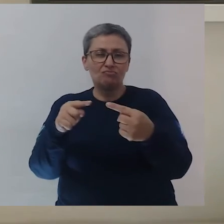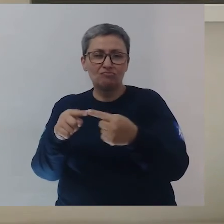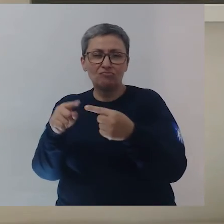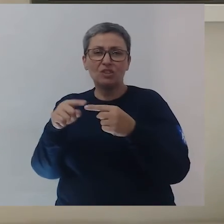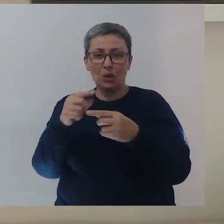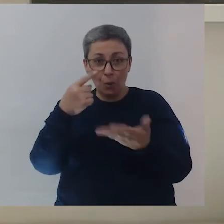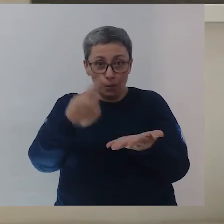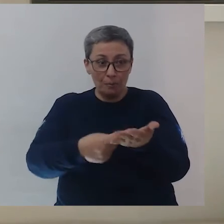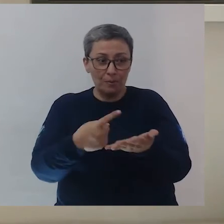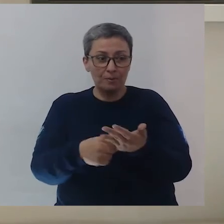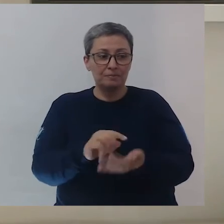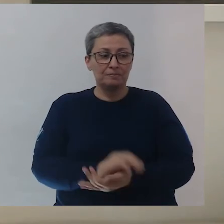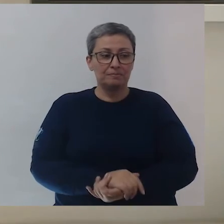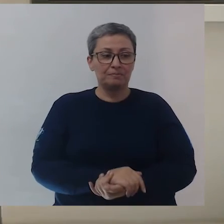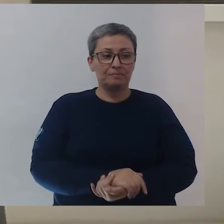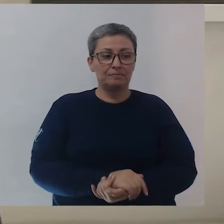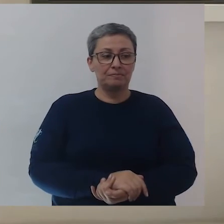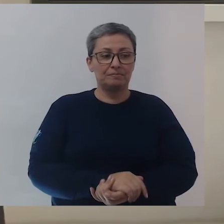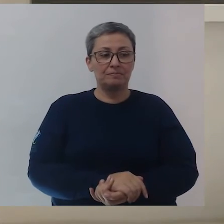Combinado?